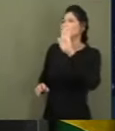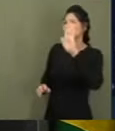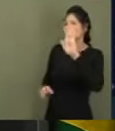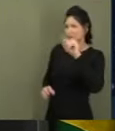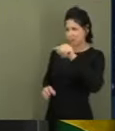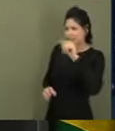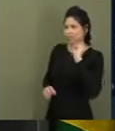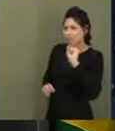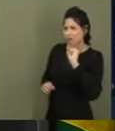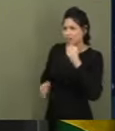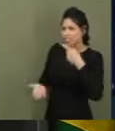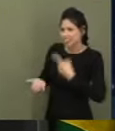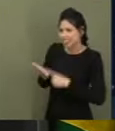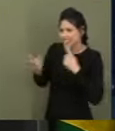concordar ao senador Cleitinho.